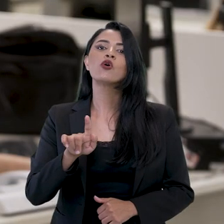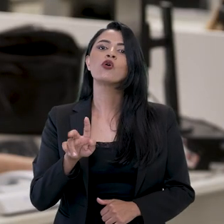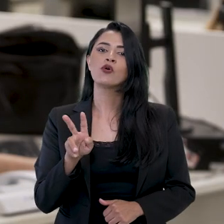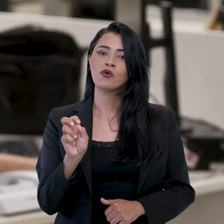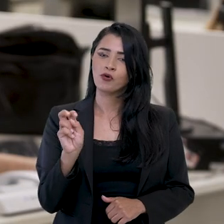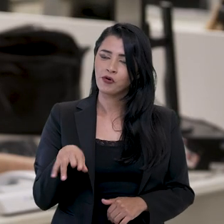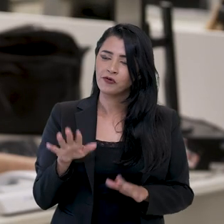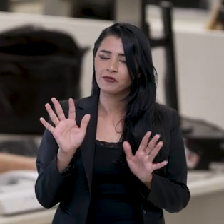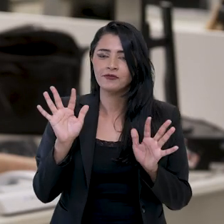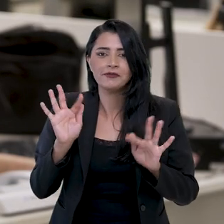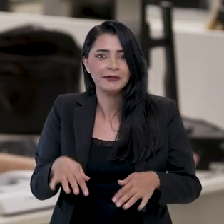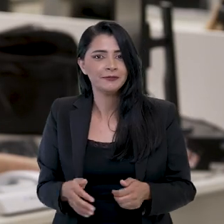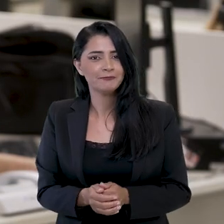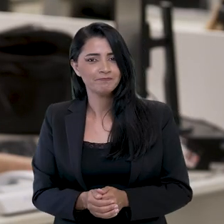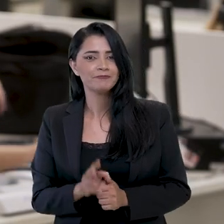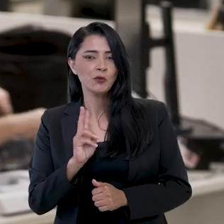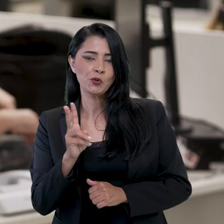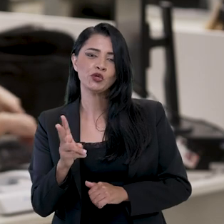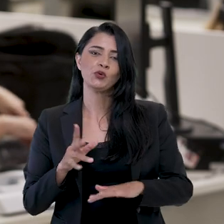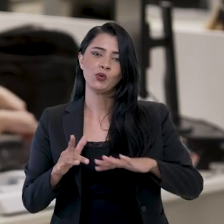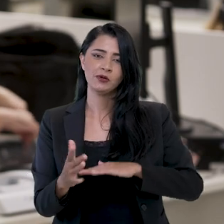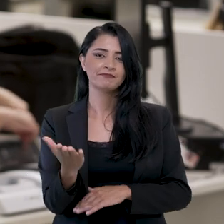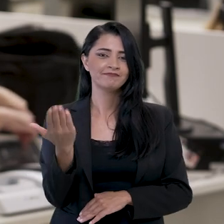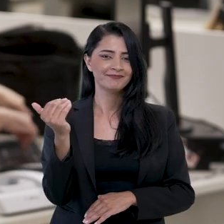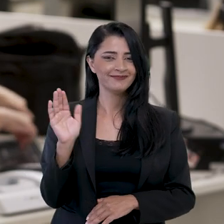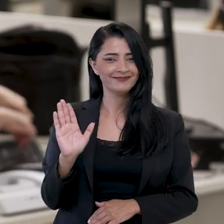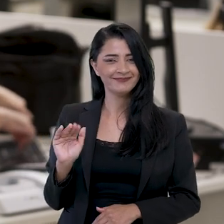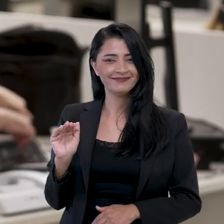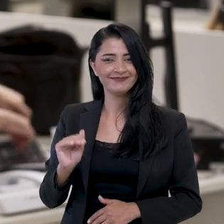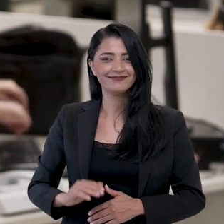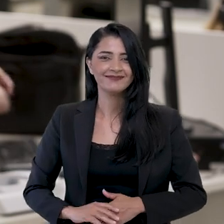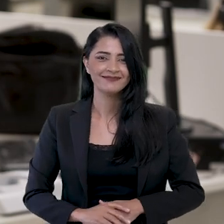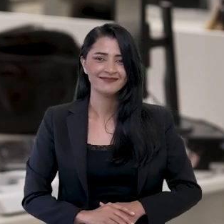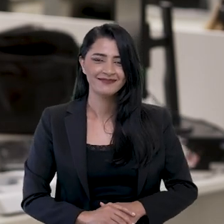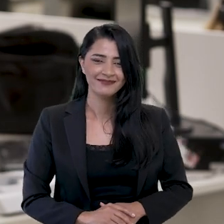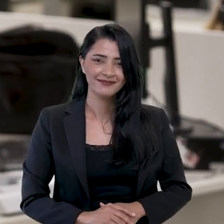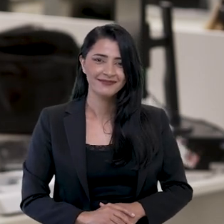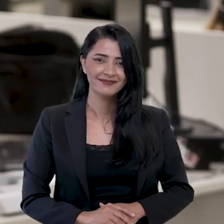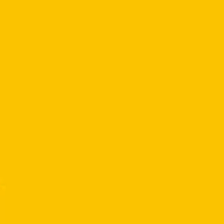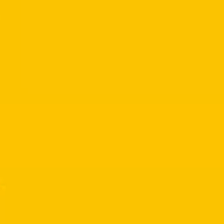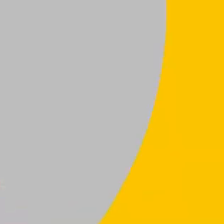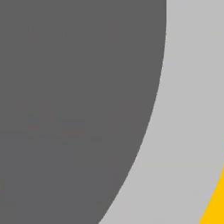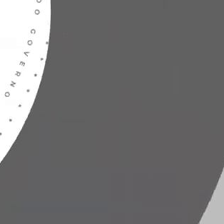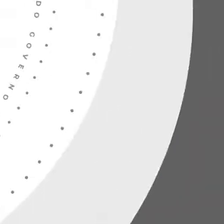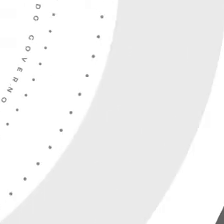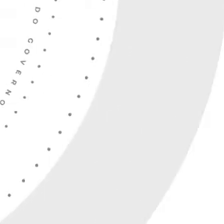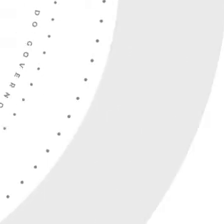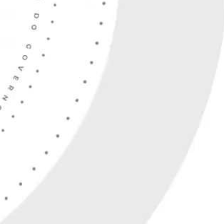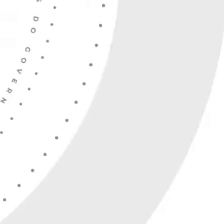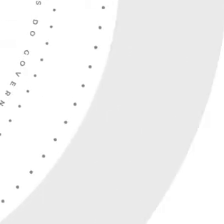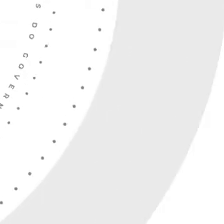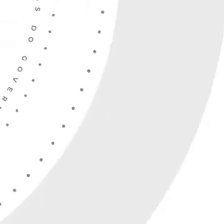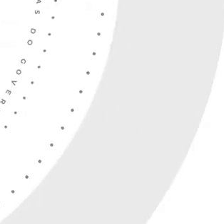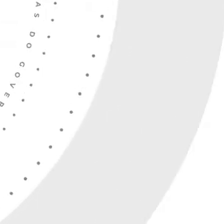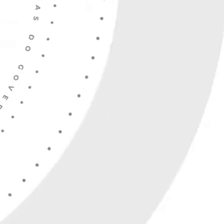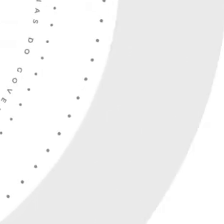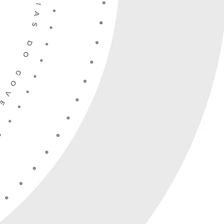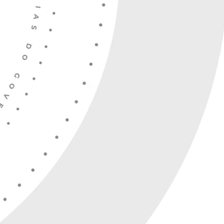E o Ponto Gov de hoje fica por aqui. Continue com a gente nas redes sociais. E aí